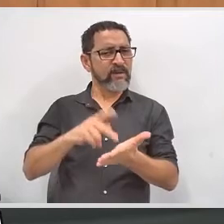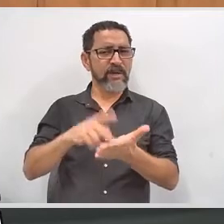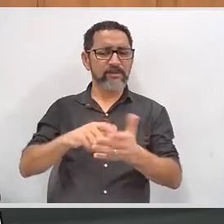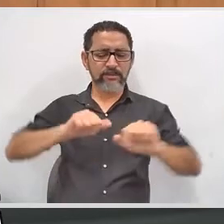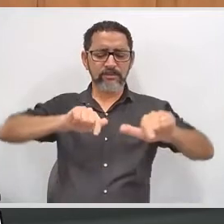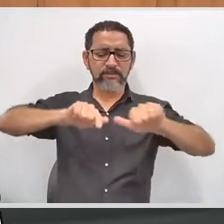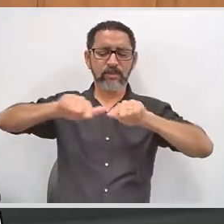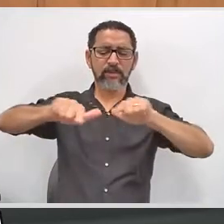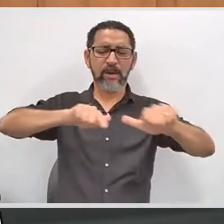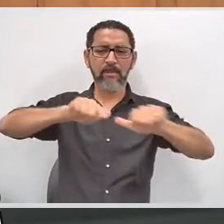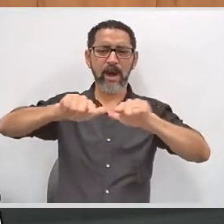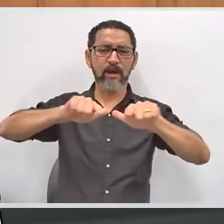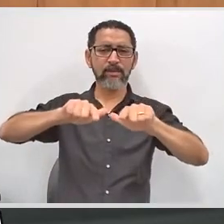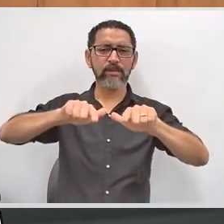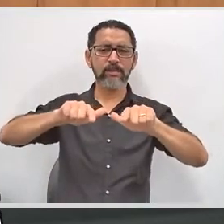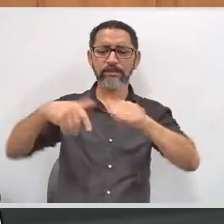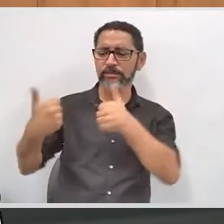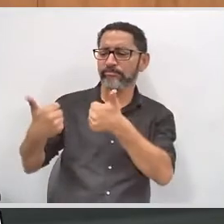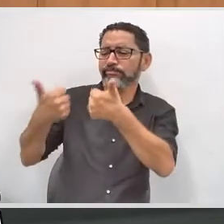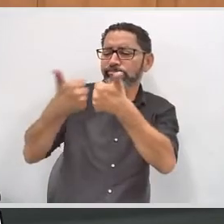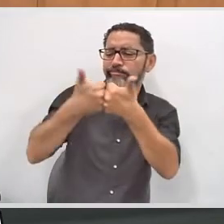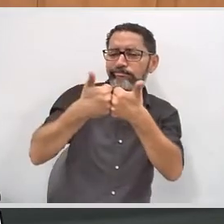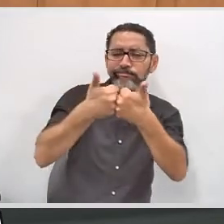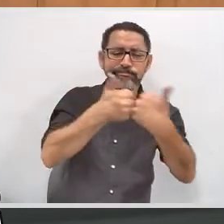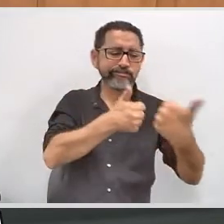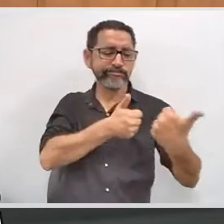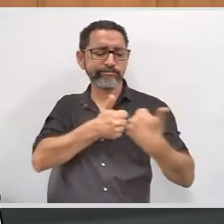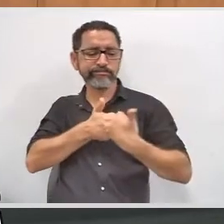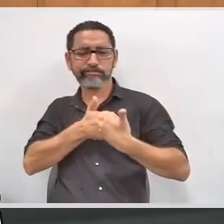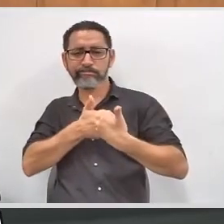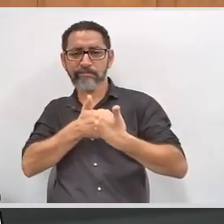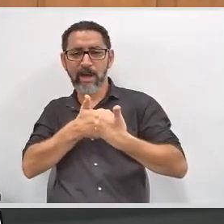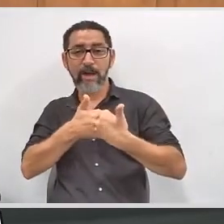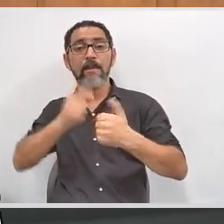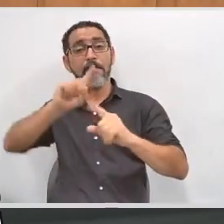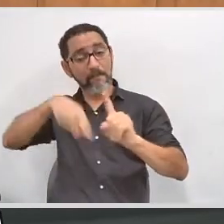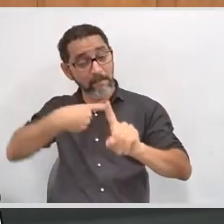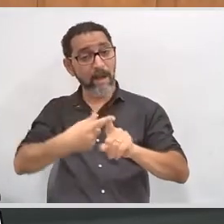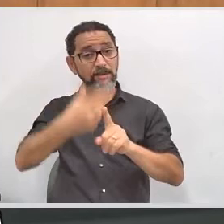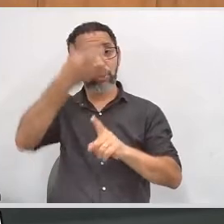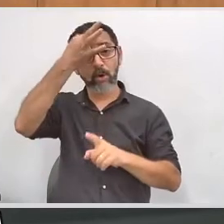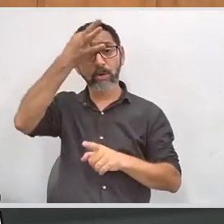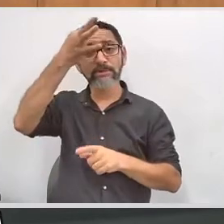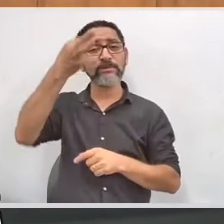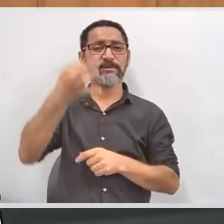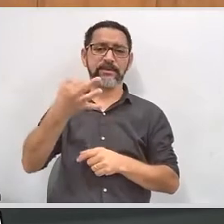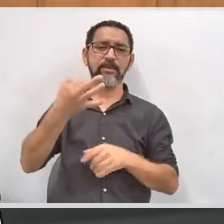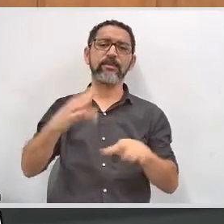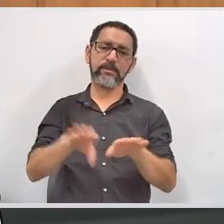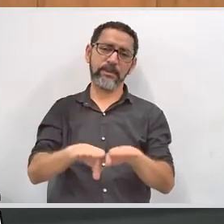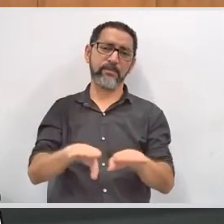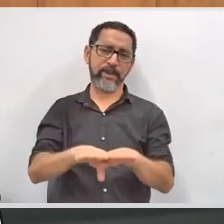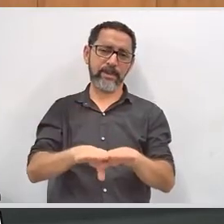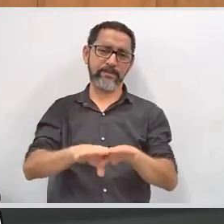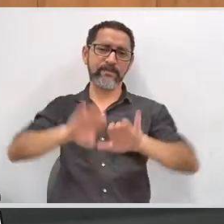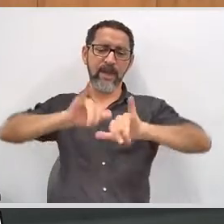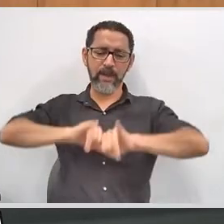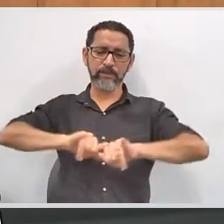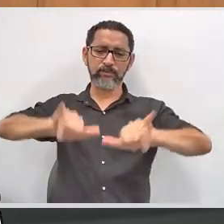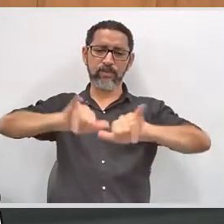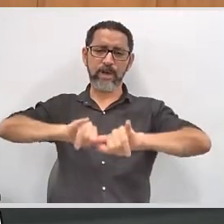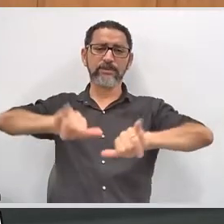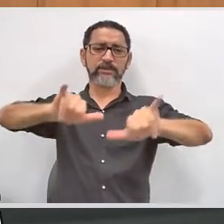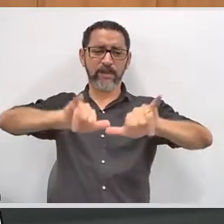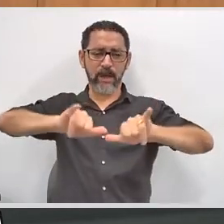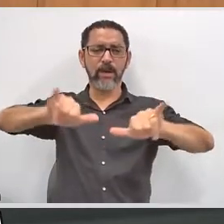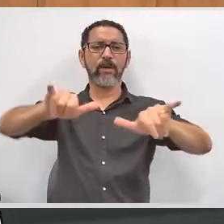e é um trabalho de aproximação. E isso é feito constantemente no TRE. Além disso, fazemos também a divulgação interna